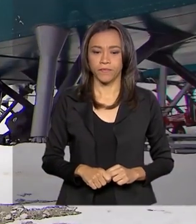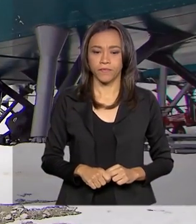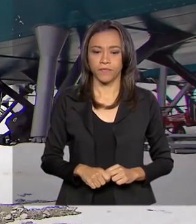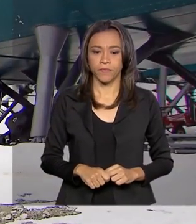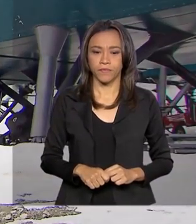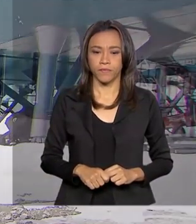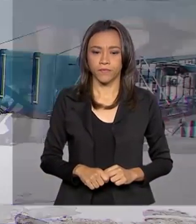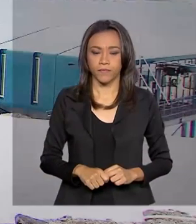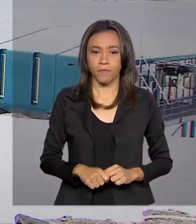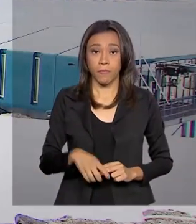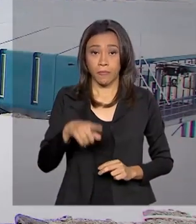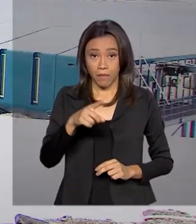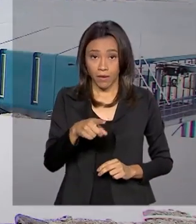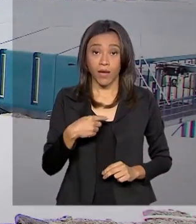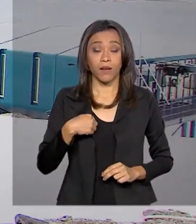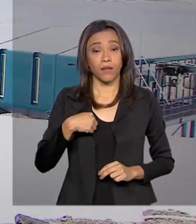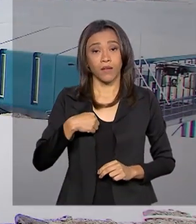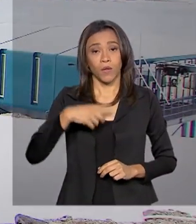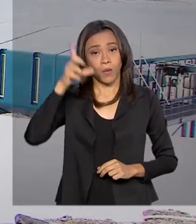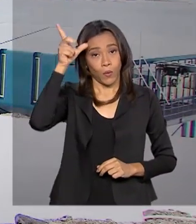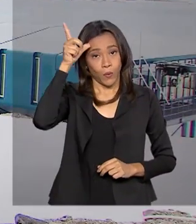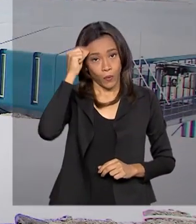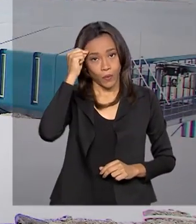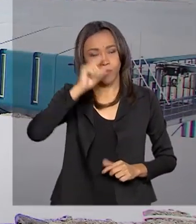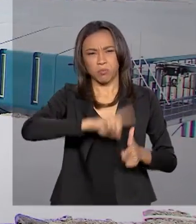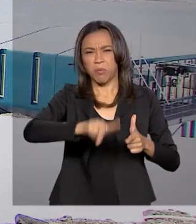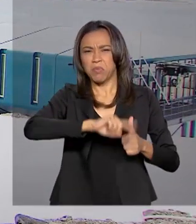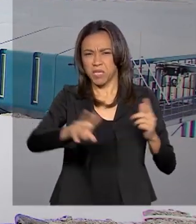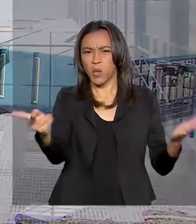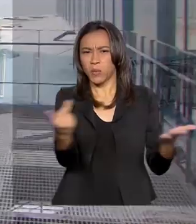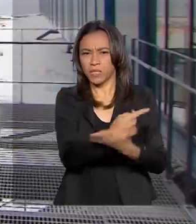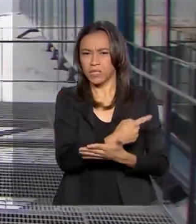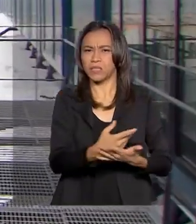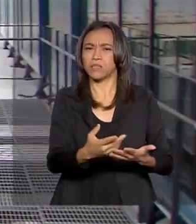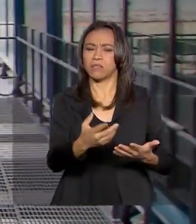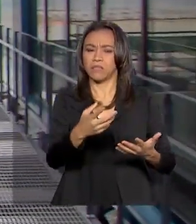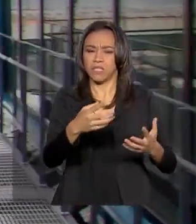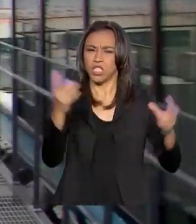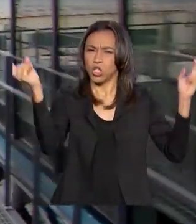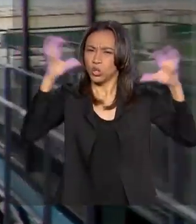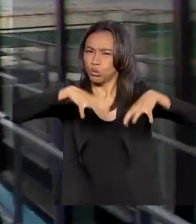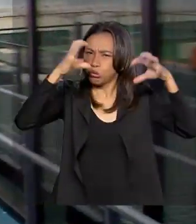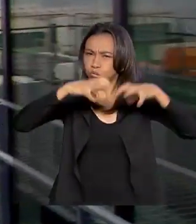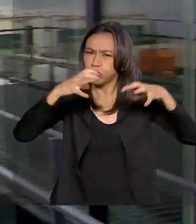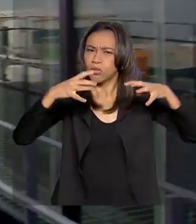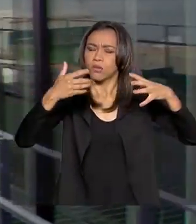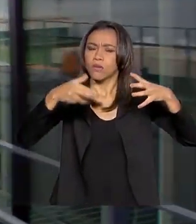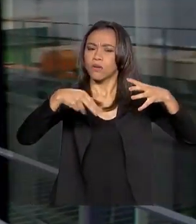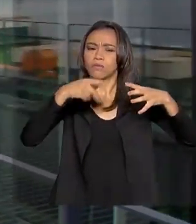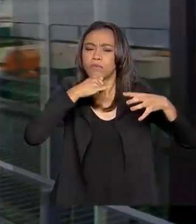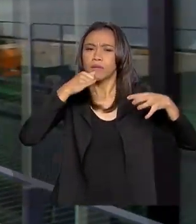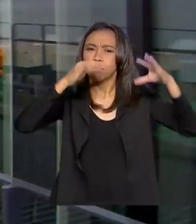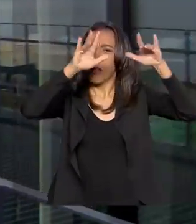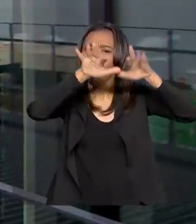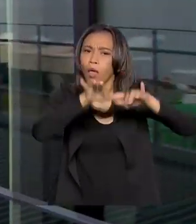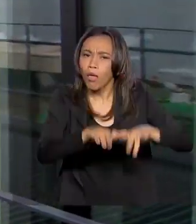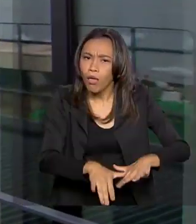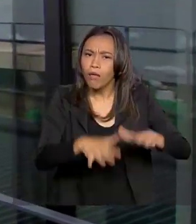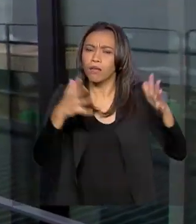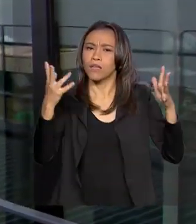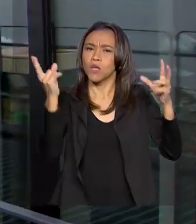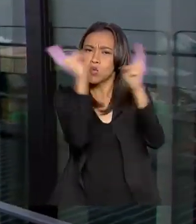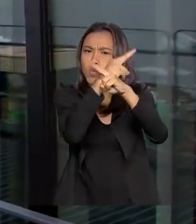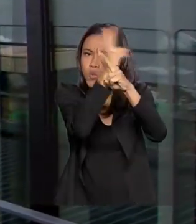Para superar os problemas provocados pelas nevascas constantes e pelos fortes ventos do inverno, todos os